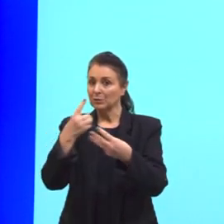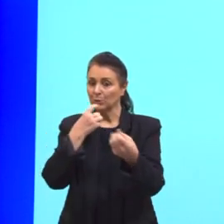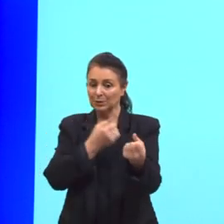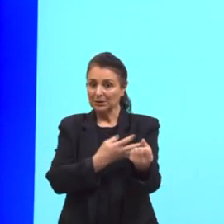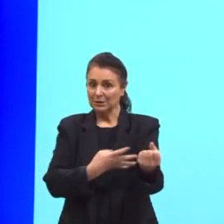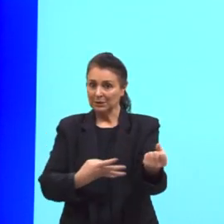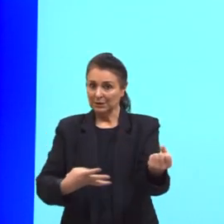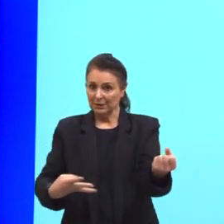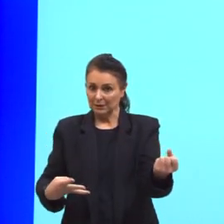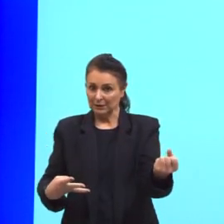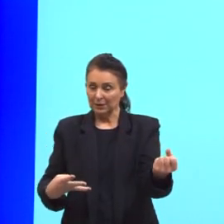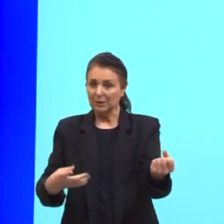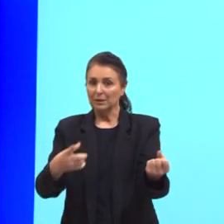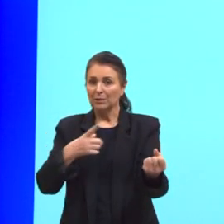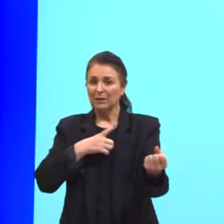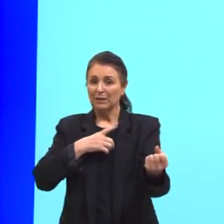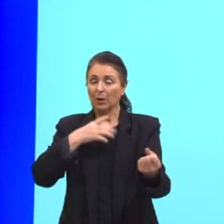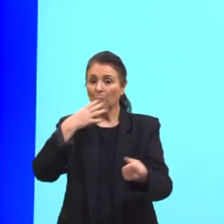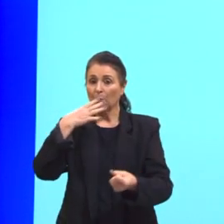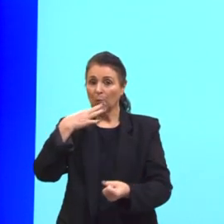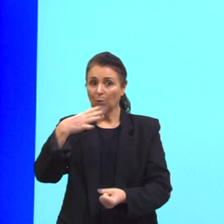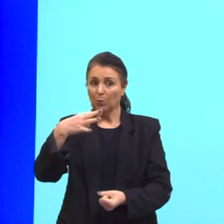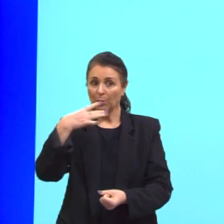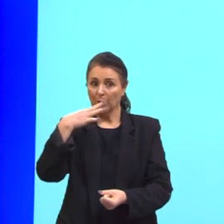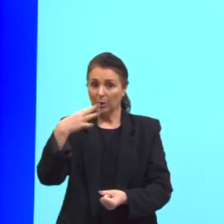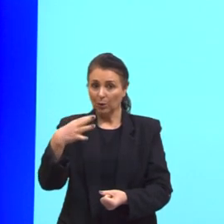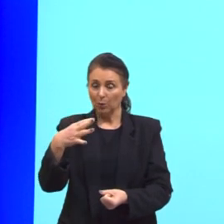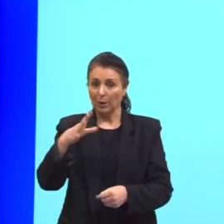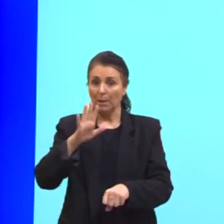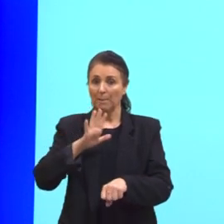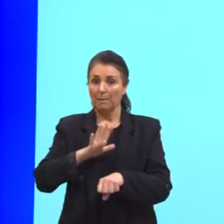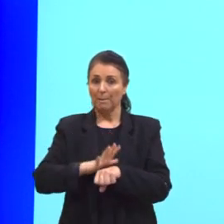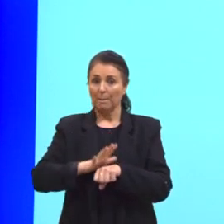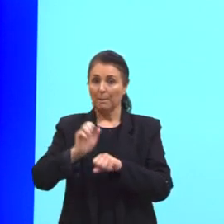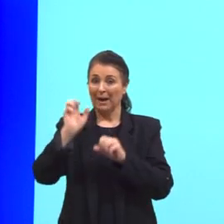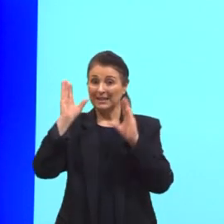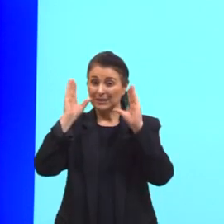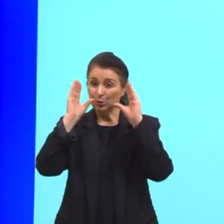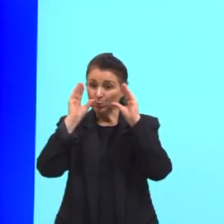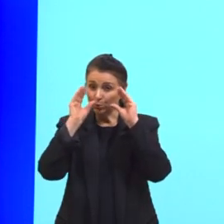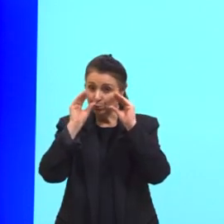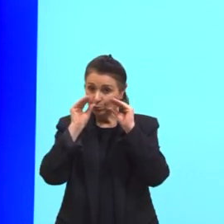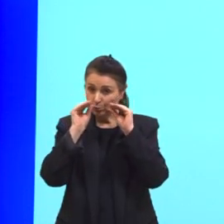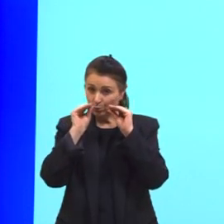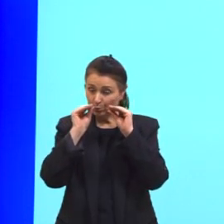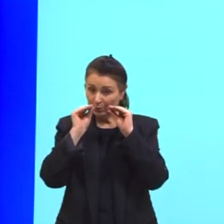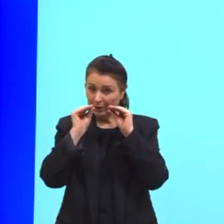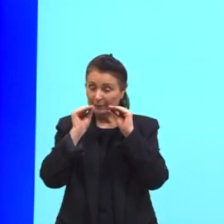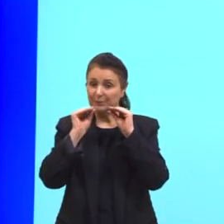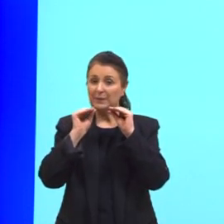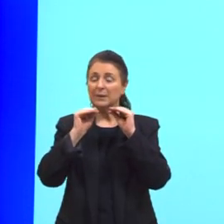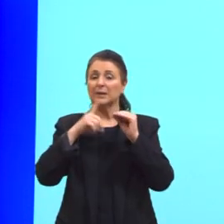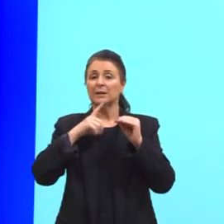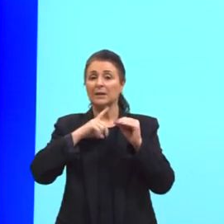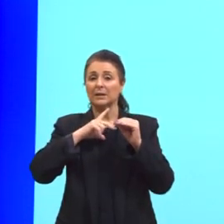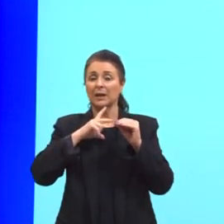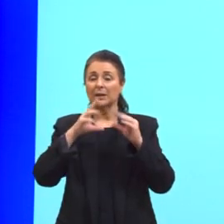Então, eles vão ter essa coloração. Aqui, mais vermelha por causa das hemácias e aqui,